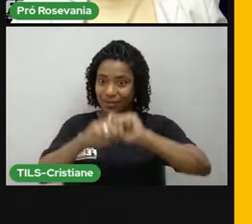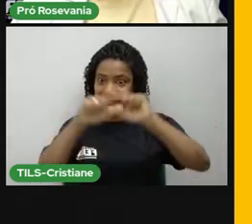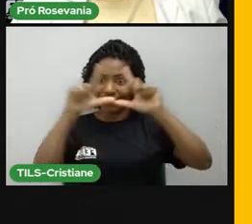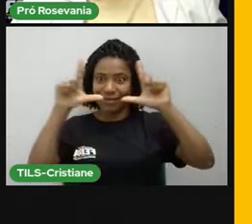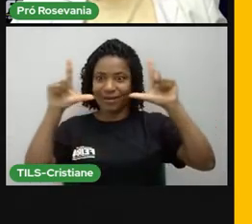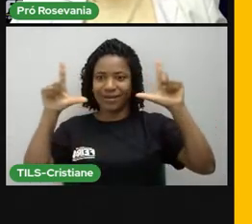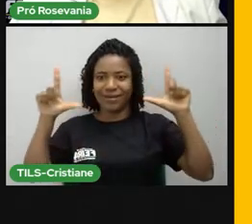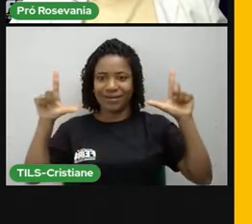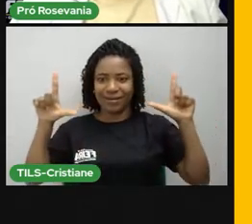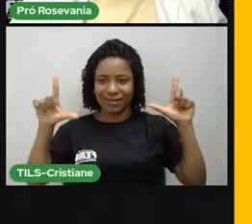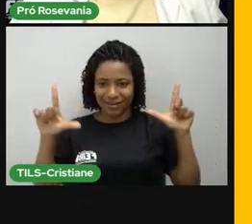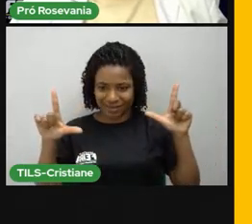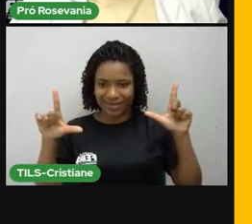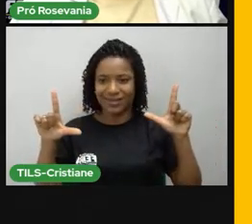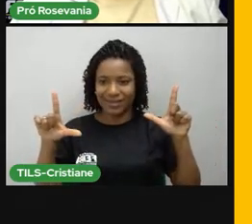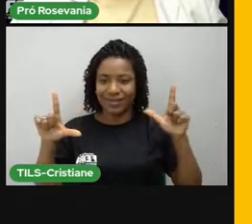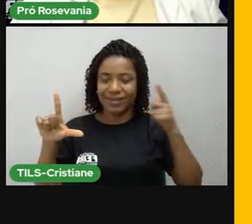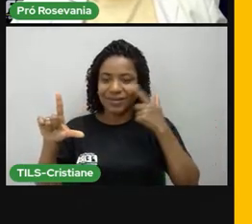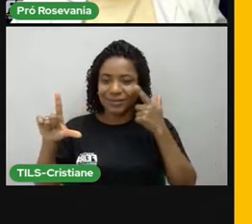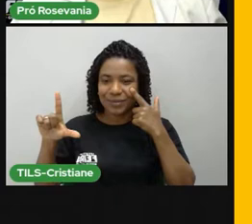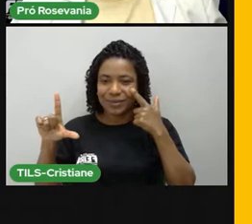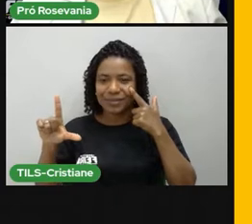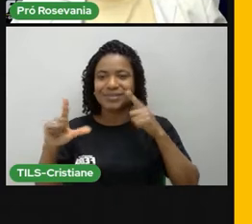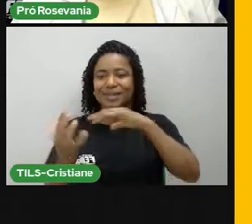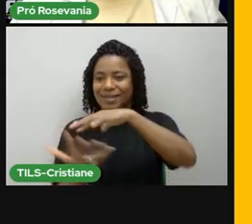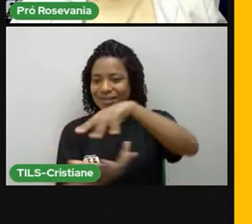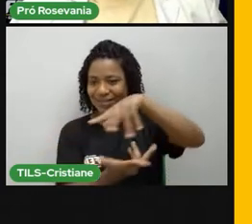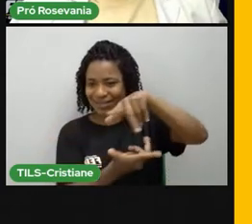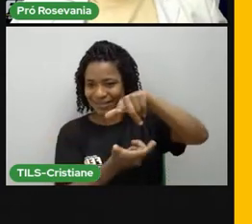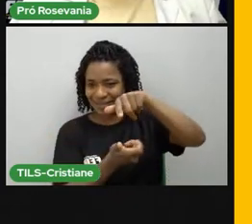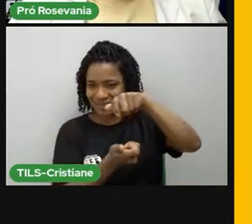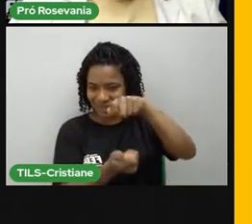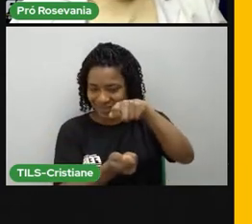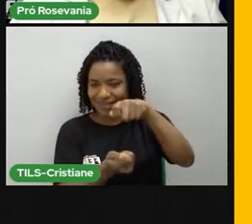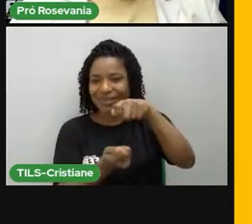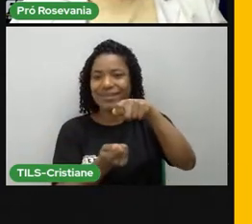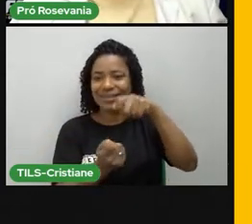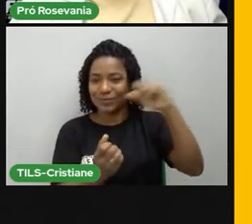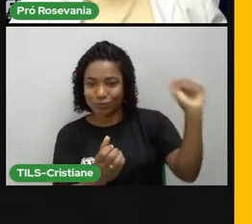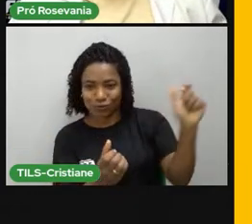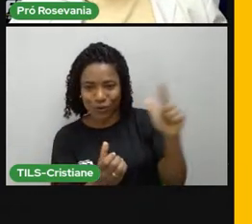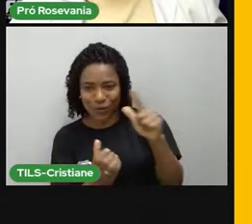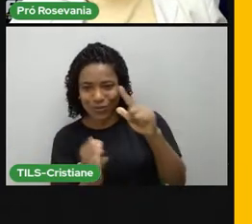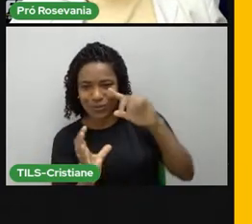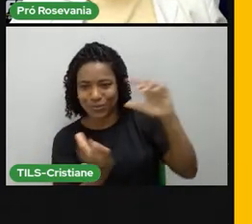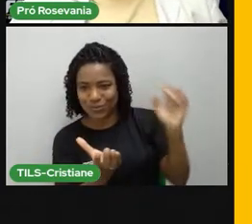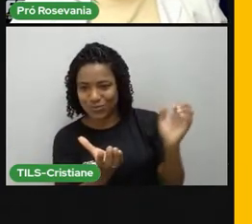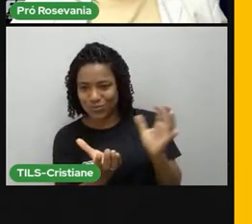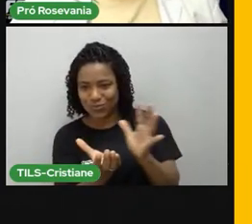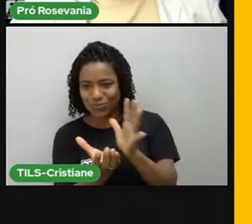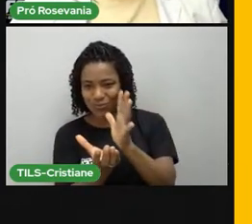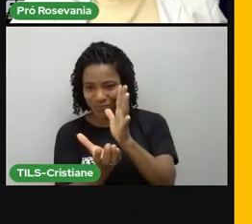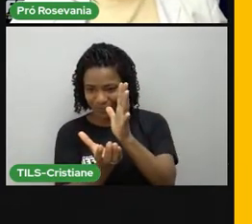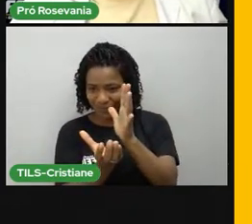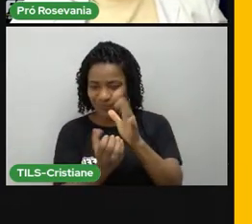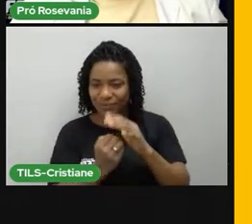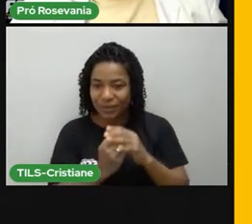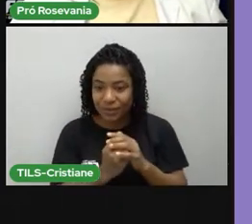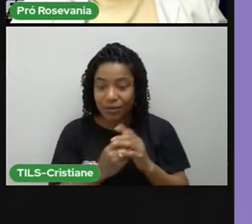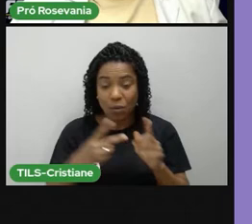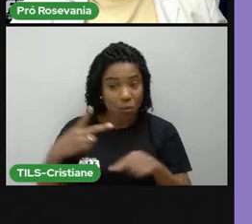a Terra, ela vai mostrando sua face para o Sol. Tudo ok? Vamos para o próximo movimento.